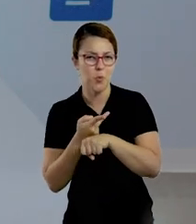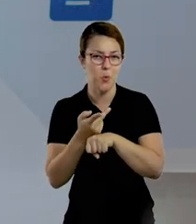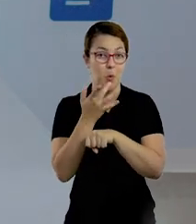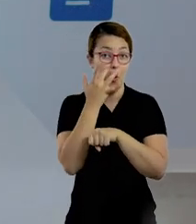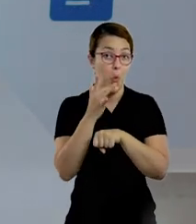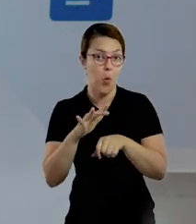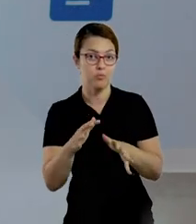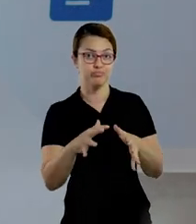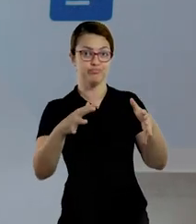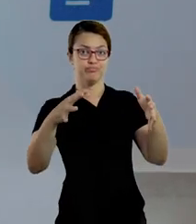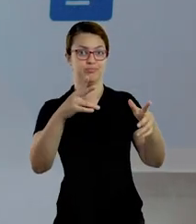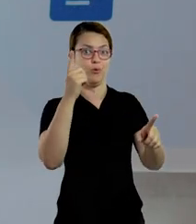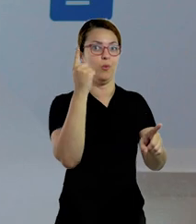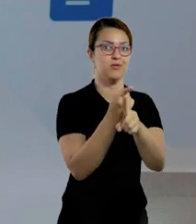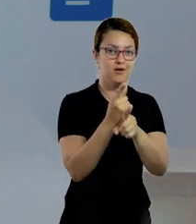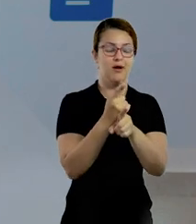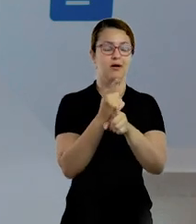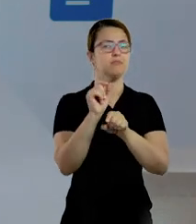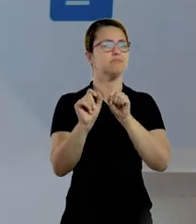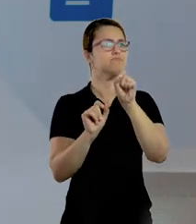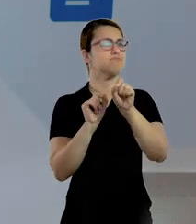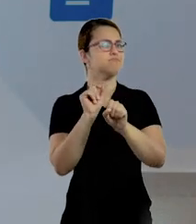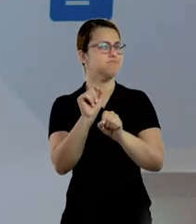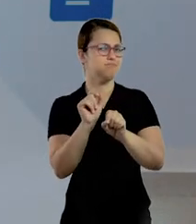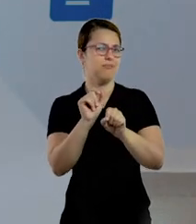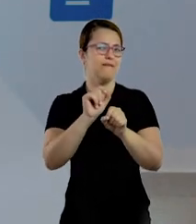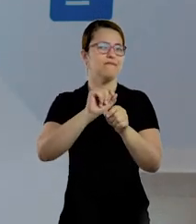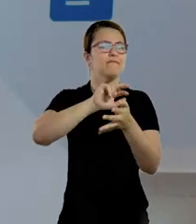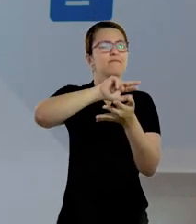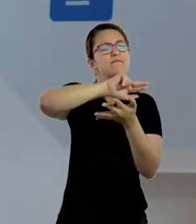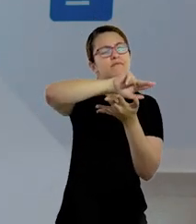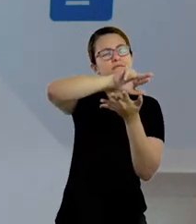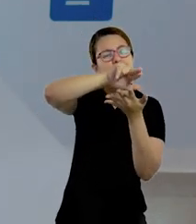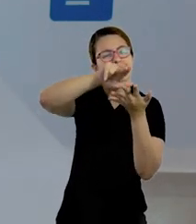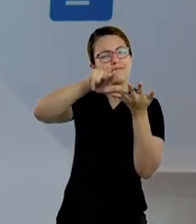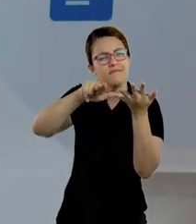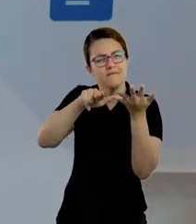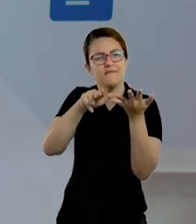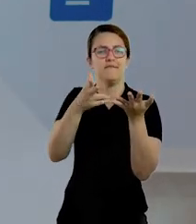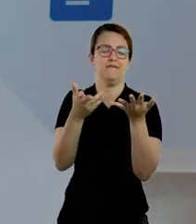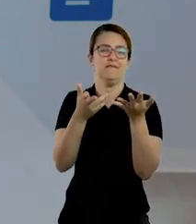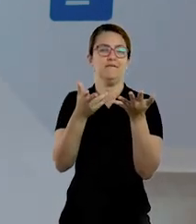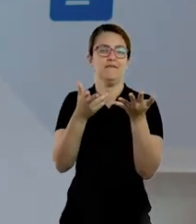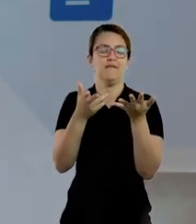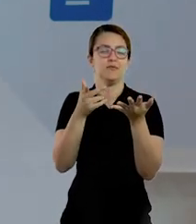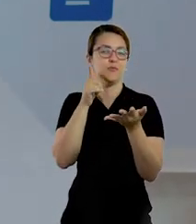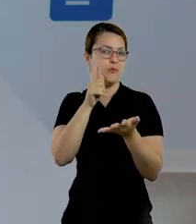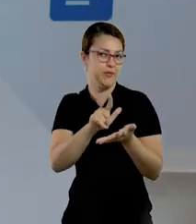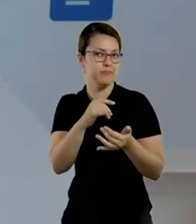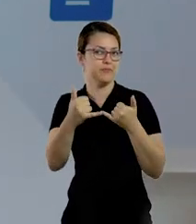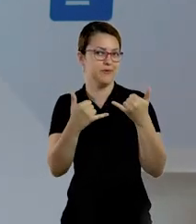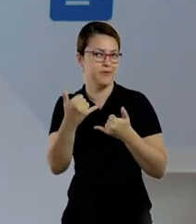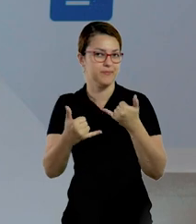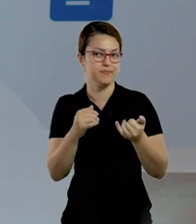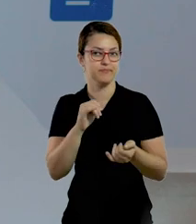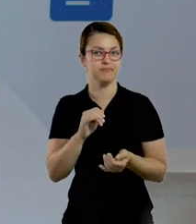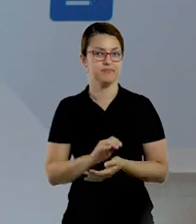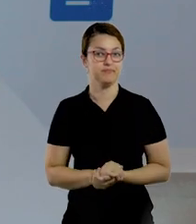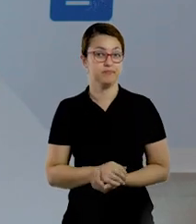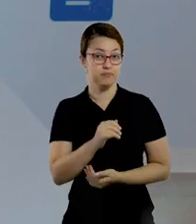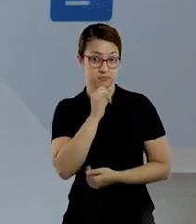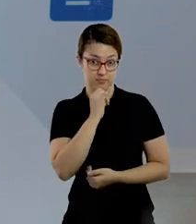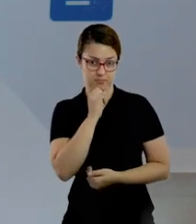O caça ao tesouro ele te dá algumas opções para você fazer em casa. Você pode fazer numa